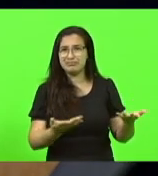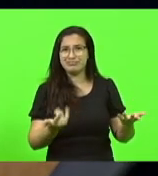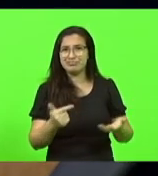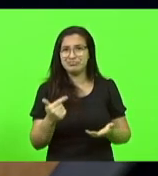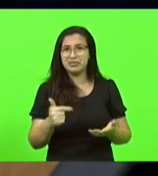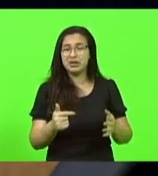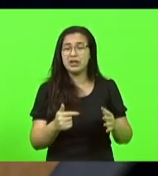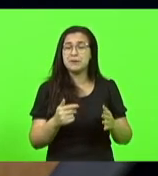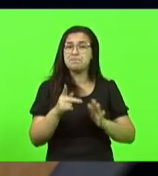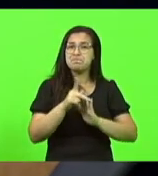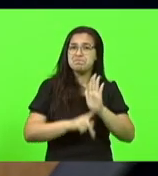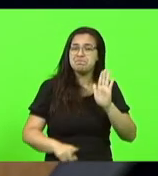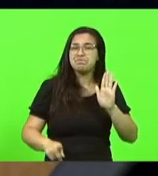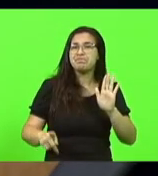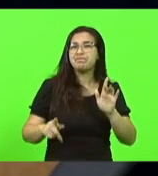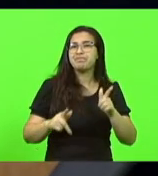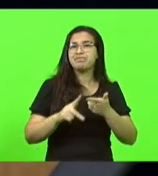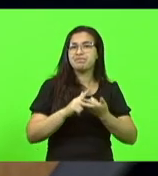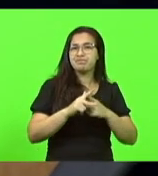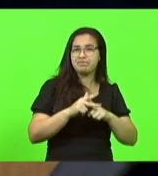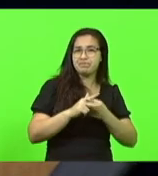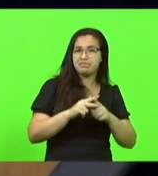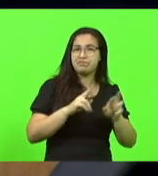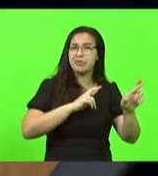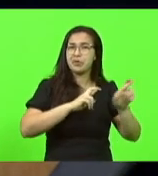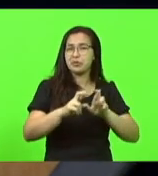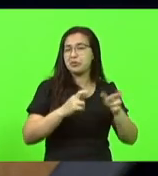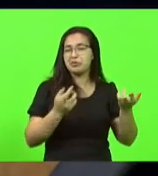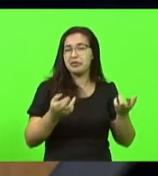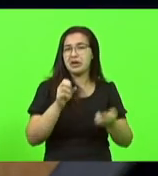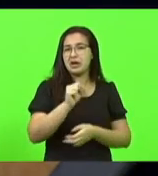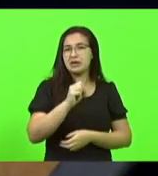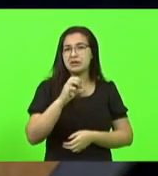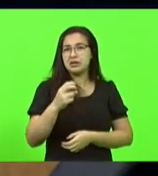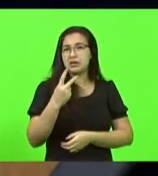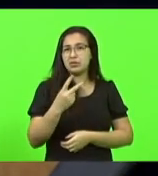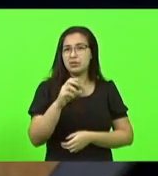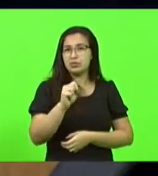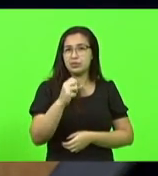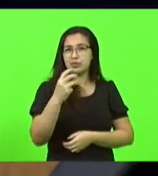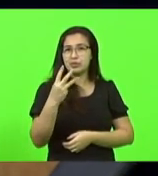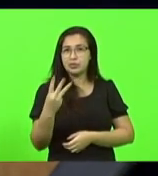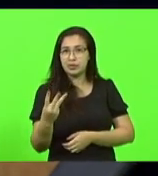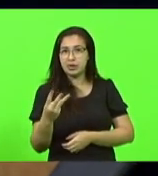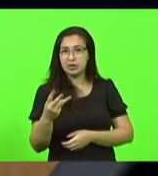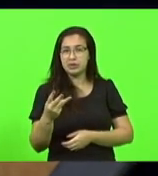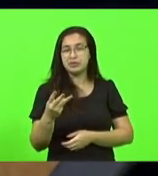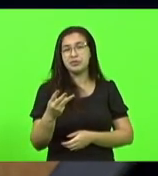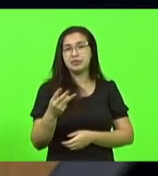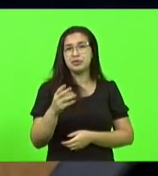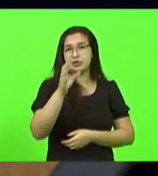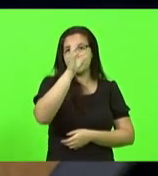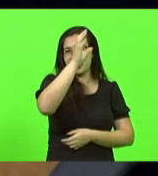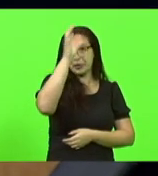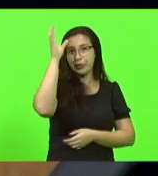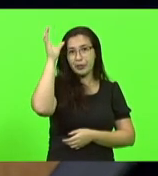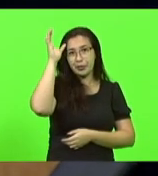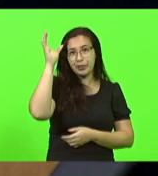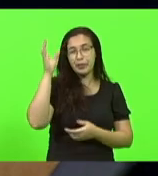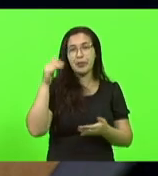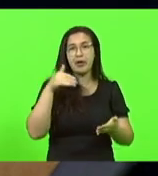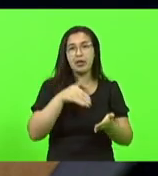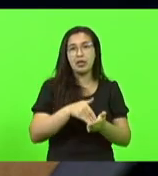de recuperação de rodovias, cito a SC 283 no trecho Concórdia a